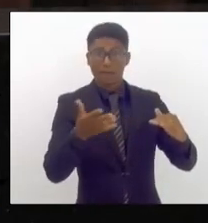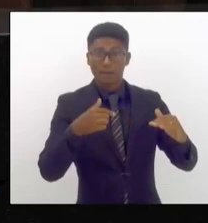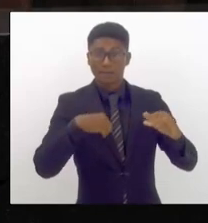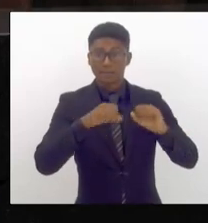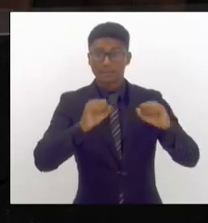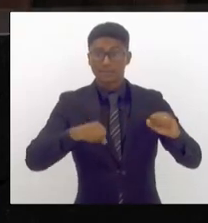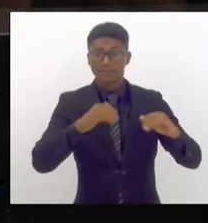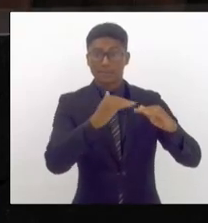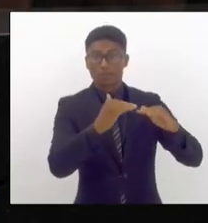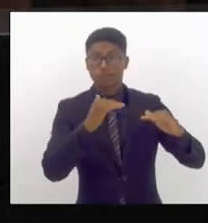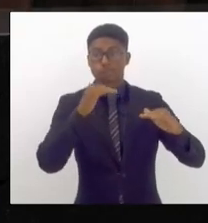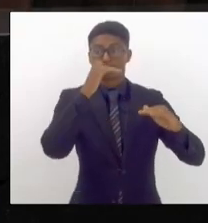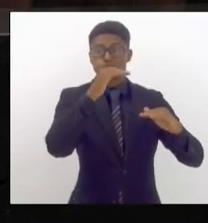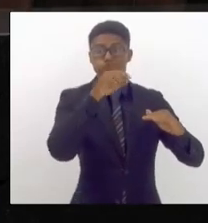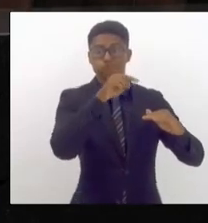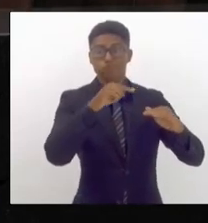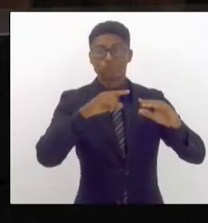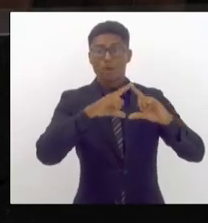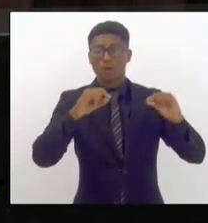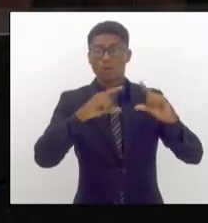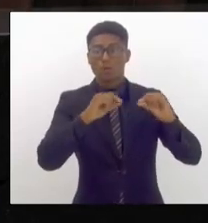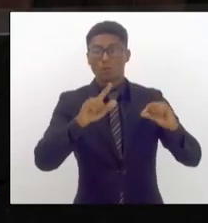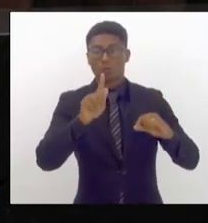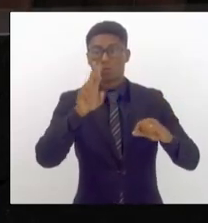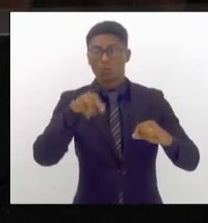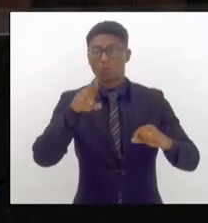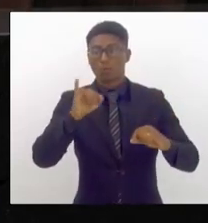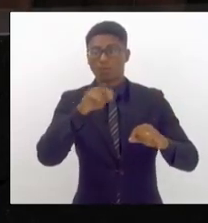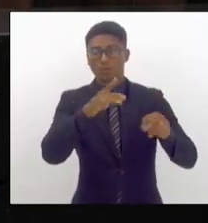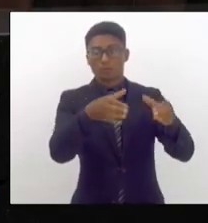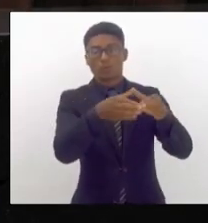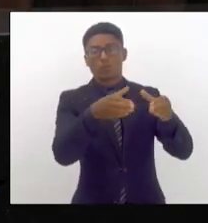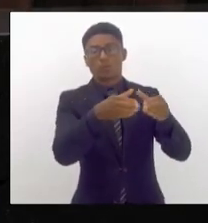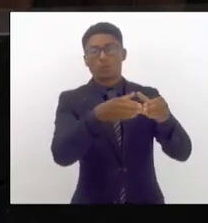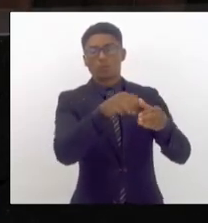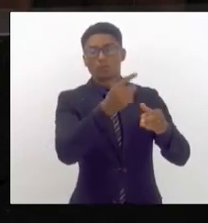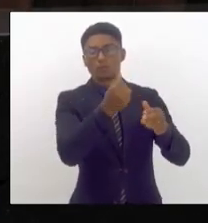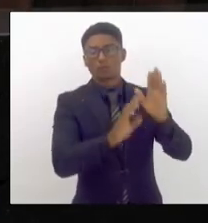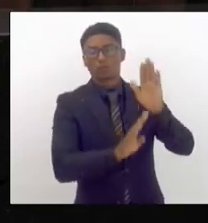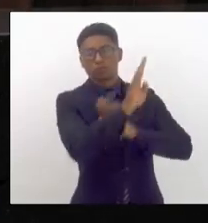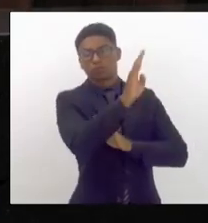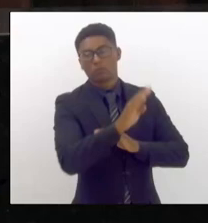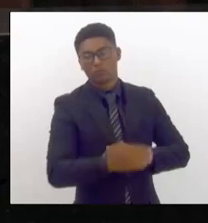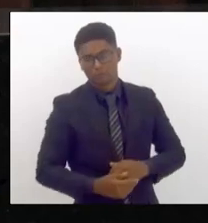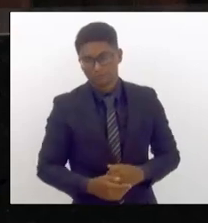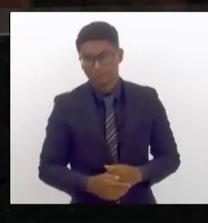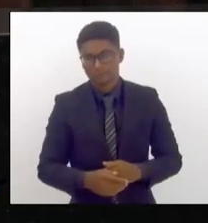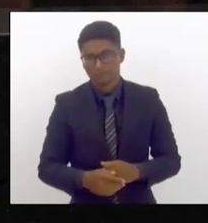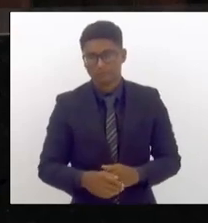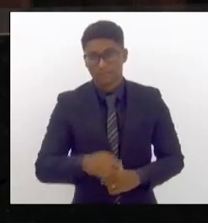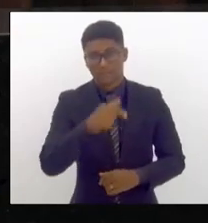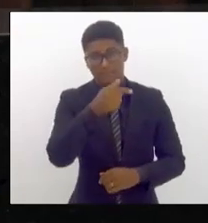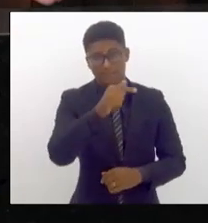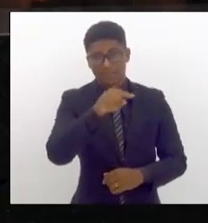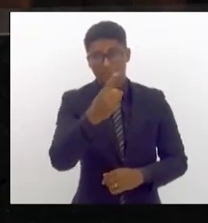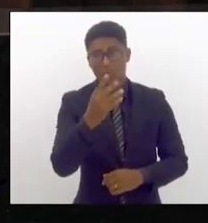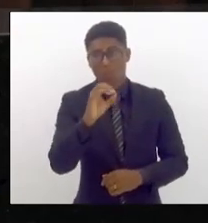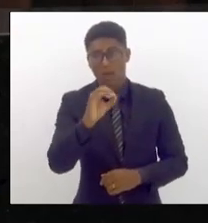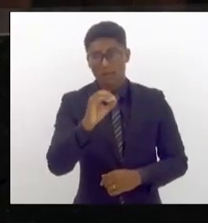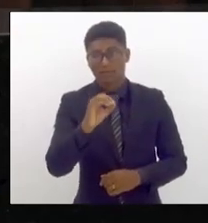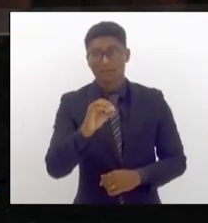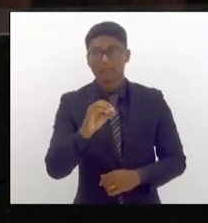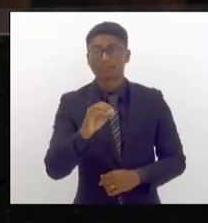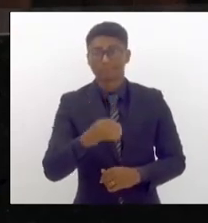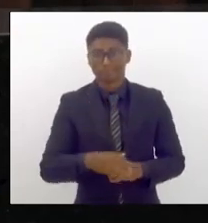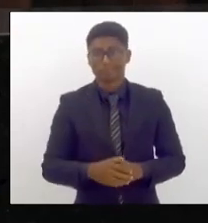grupo que controla a supervia é o grupo GUM então aumentou a tarifa para agora para 7,40 tem 5